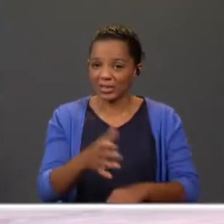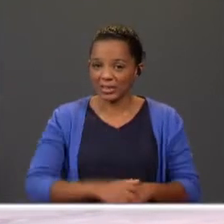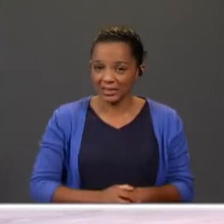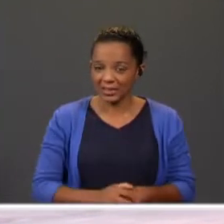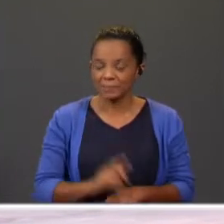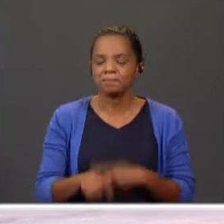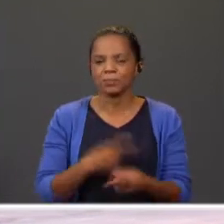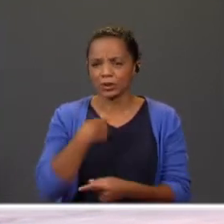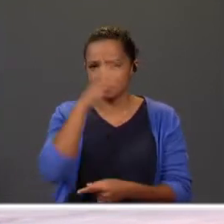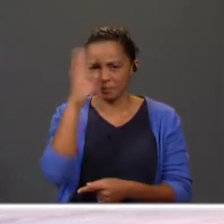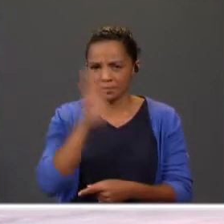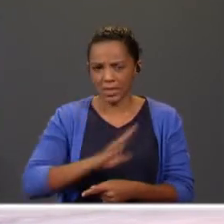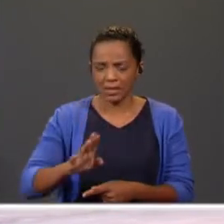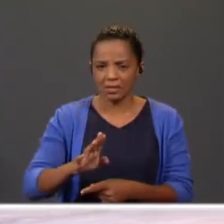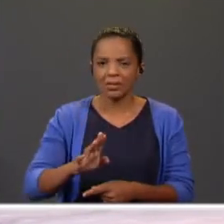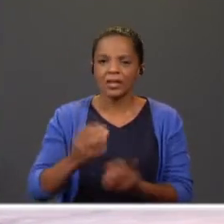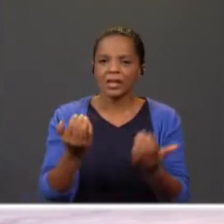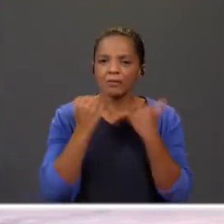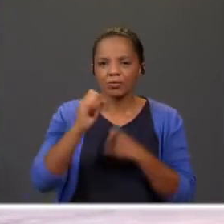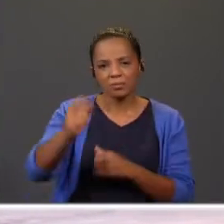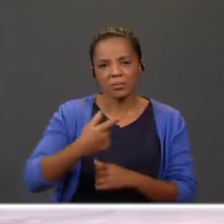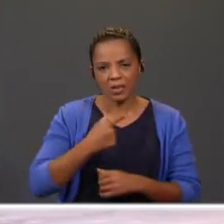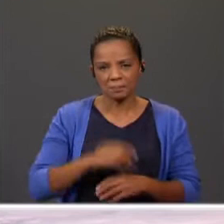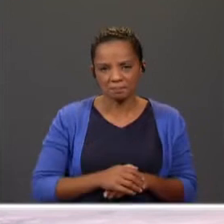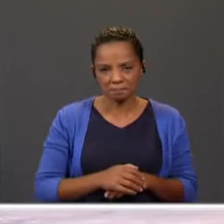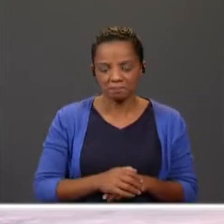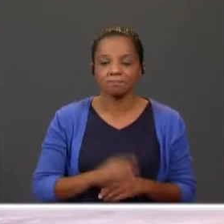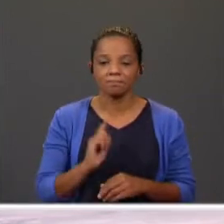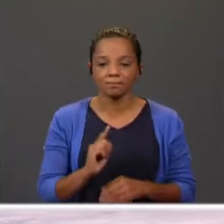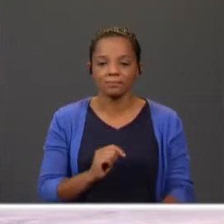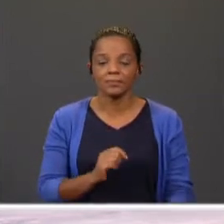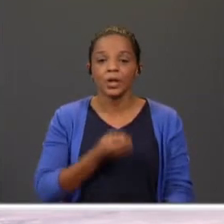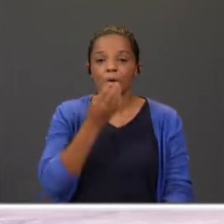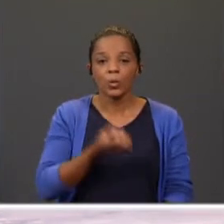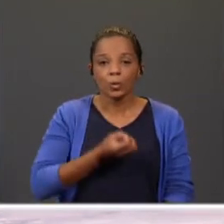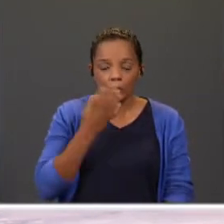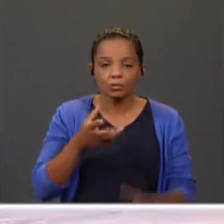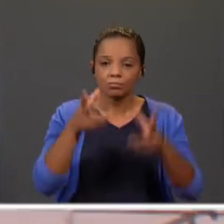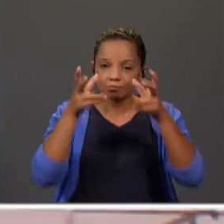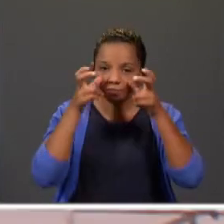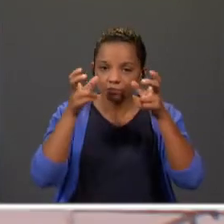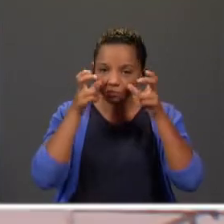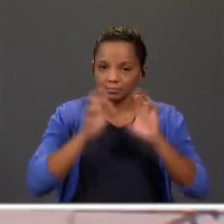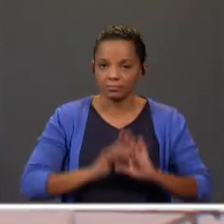E depois, já sabes, dá-nos as tuas notícias. Então, ouvimos o nosso conto tradicional.